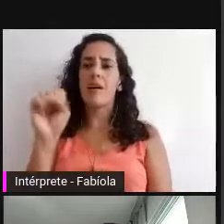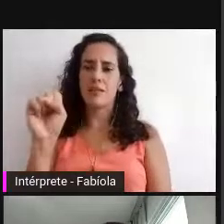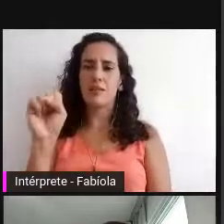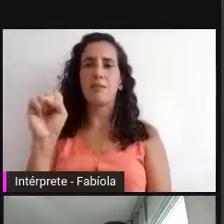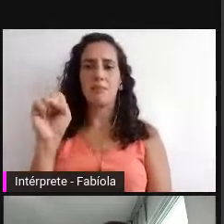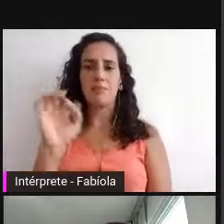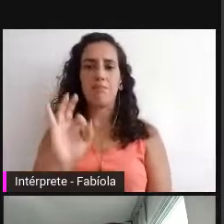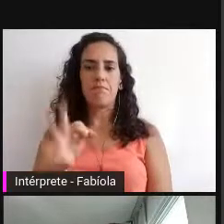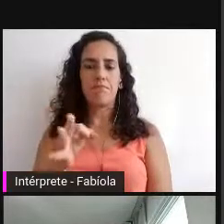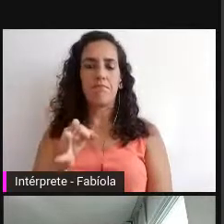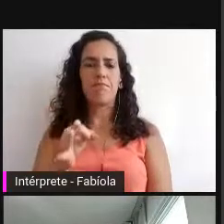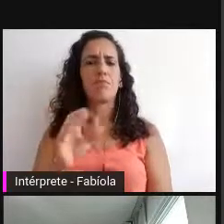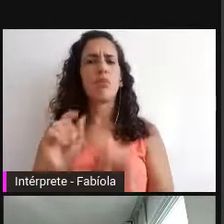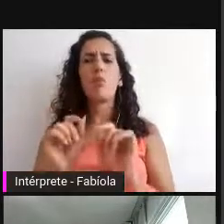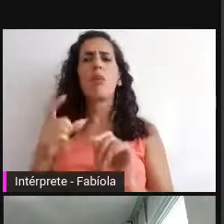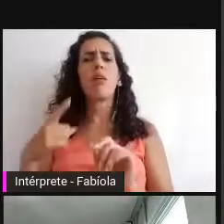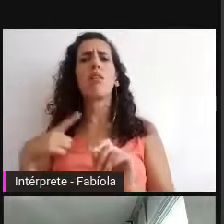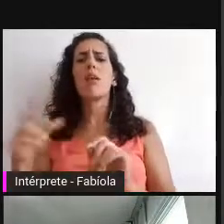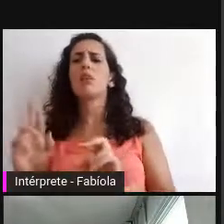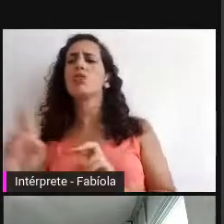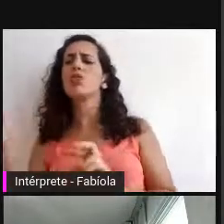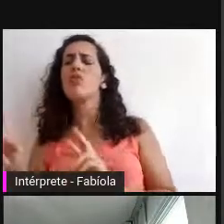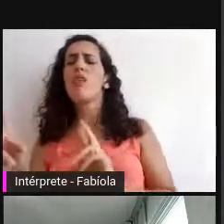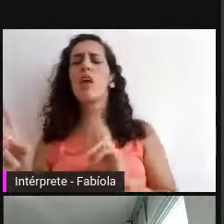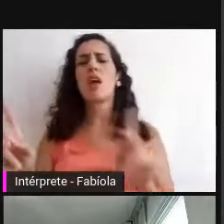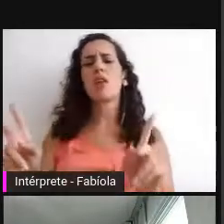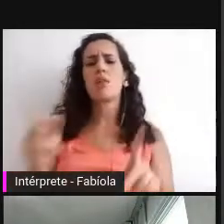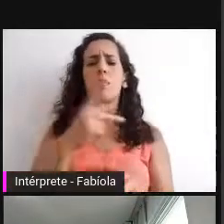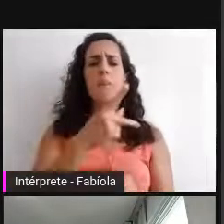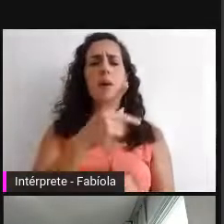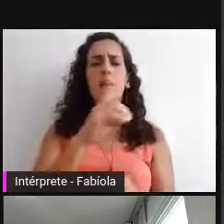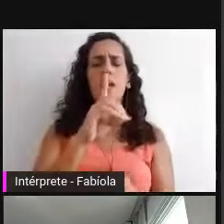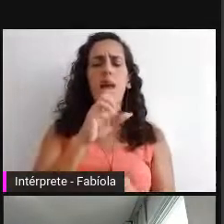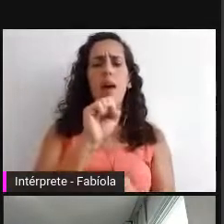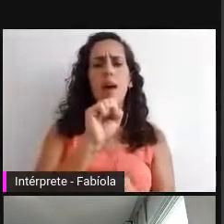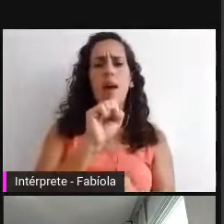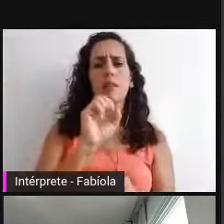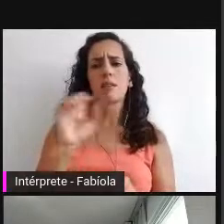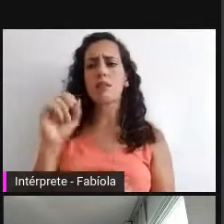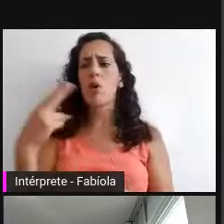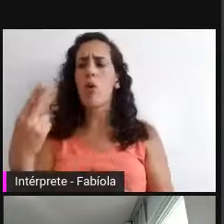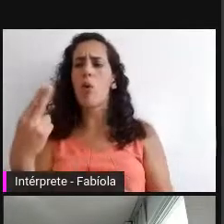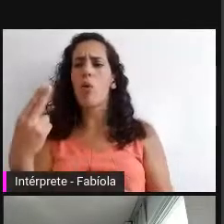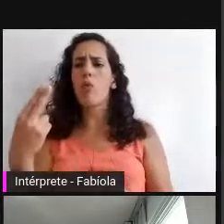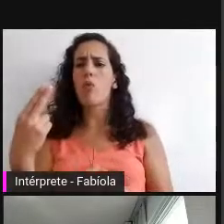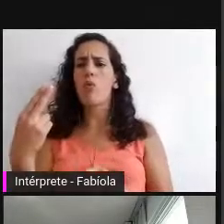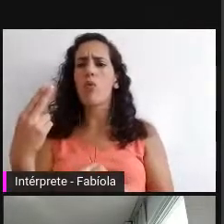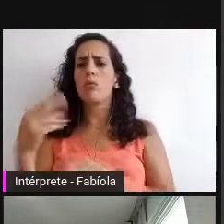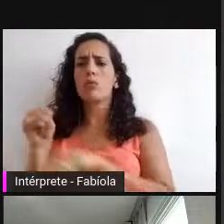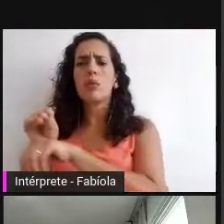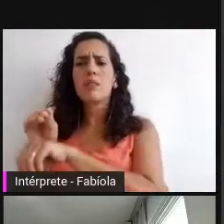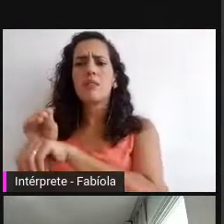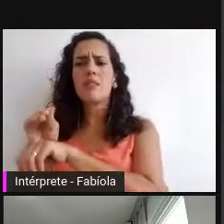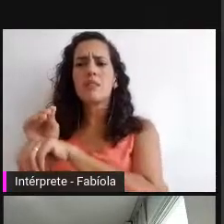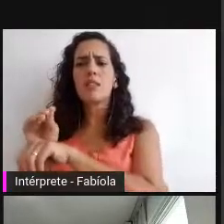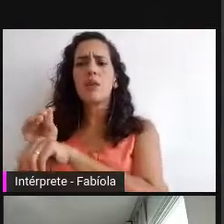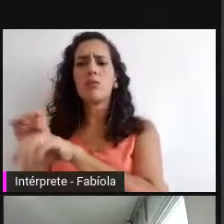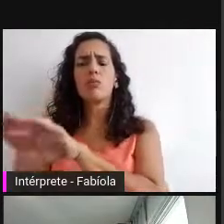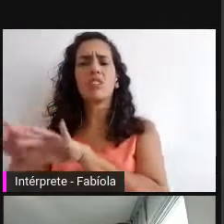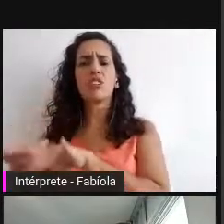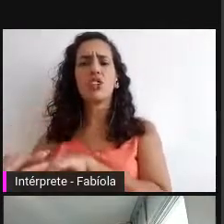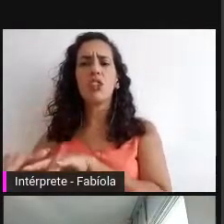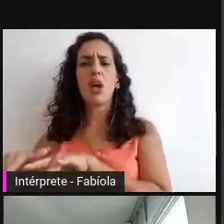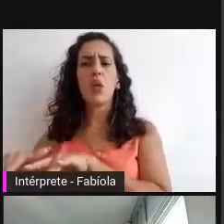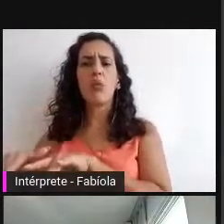Qual é a diferença da PDS para uma preservação digital que ainda não era sistêmica? A